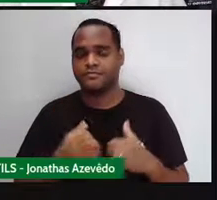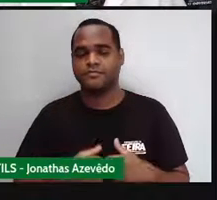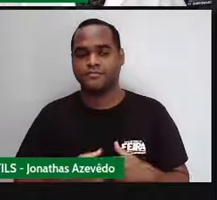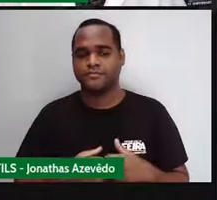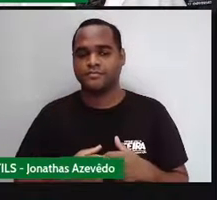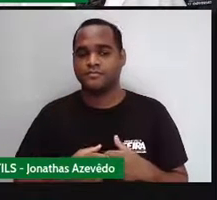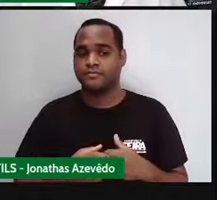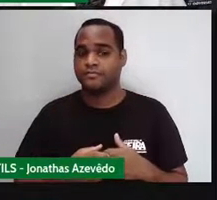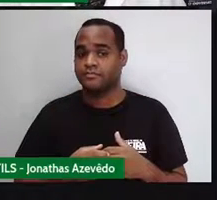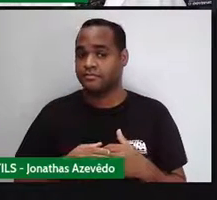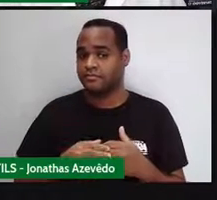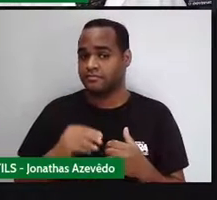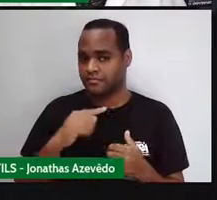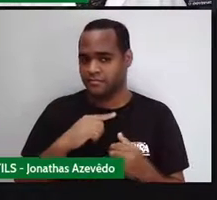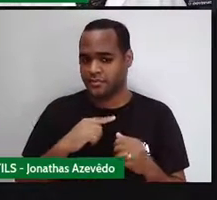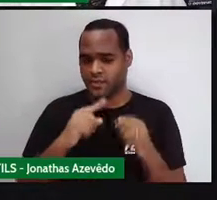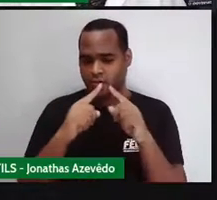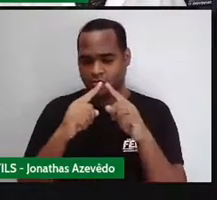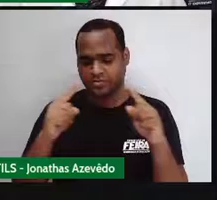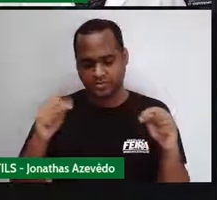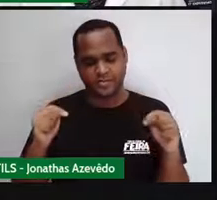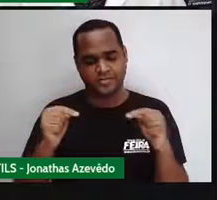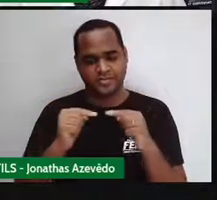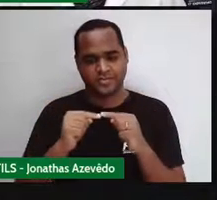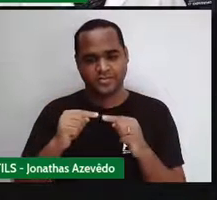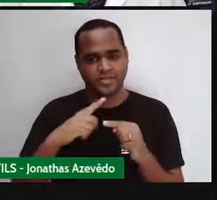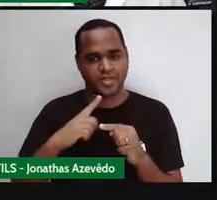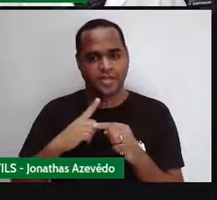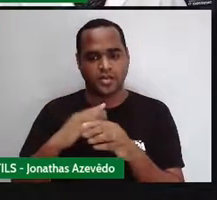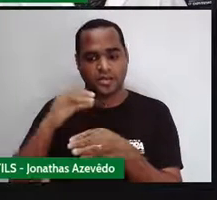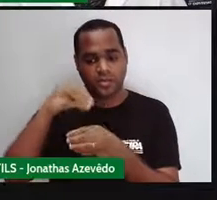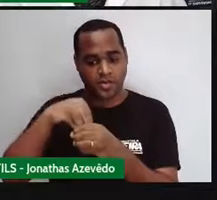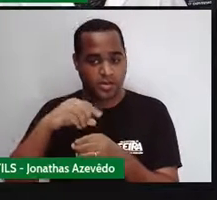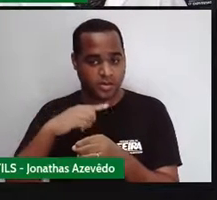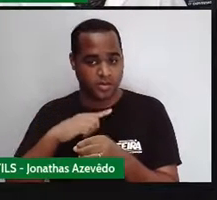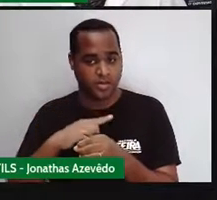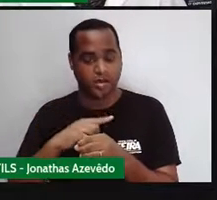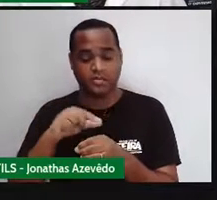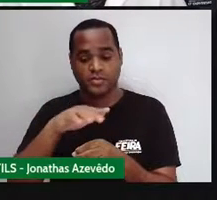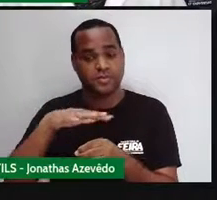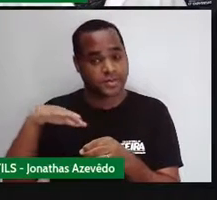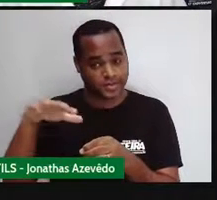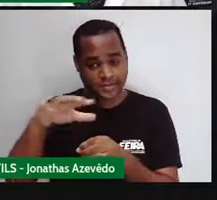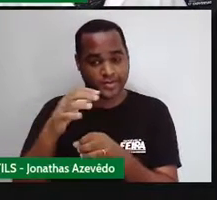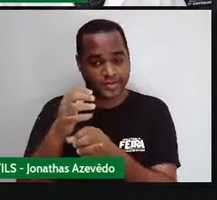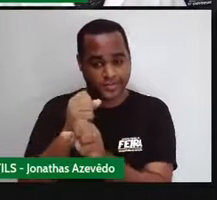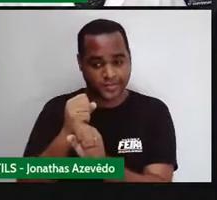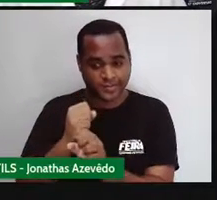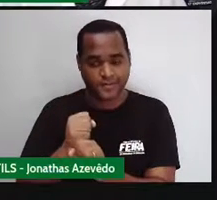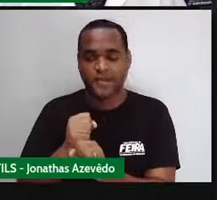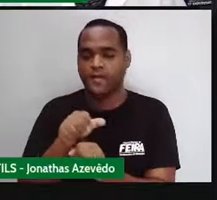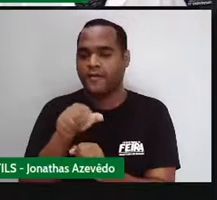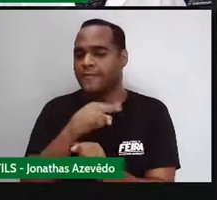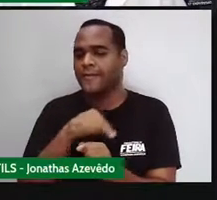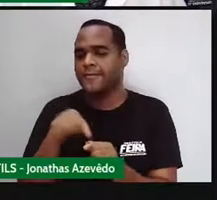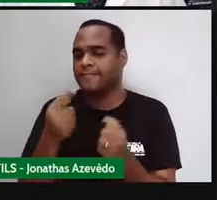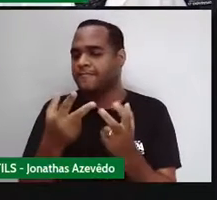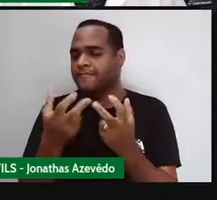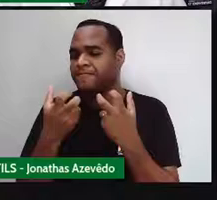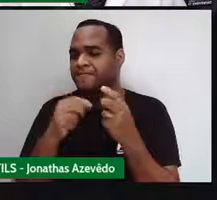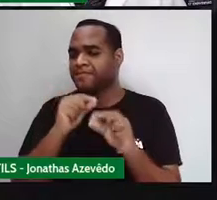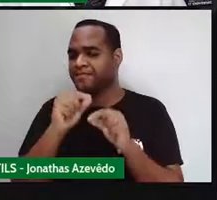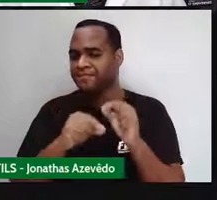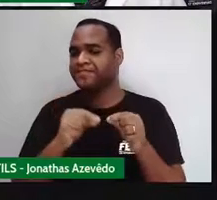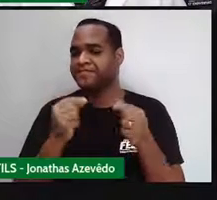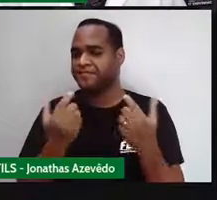Isso aqui é outro retângulo. Vamos até botar aqui embaixo. Olha só. Pra gente ver que esses retângulos têm as